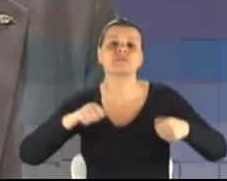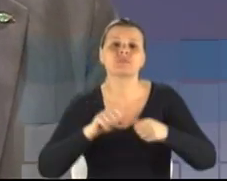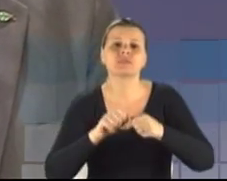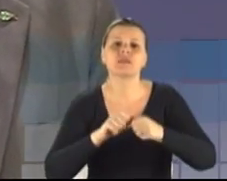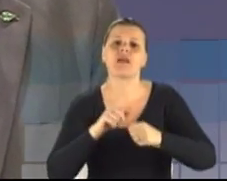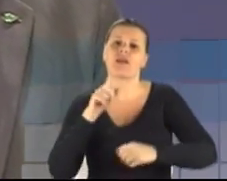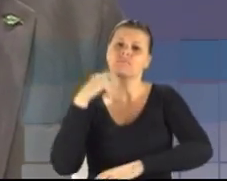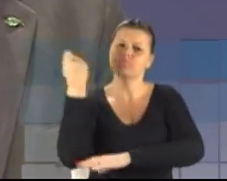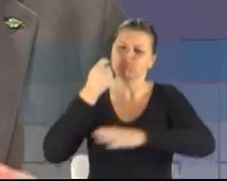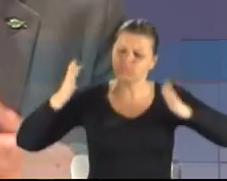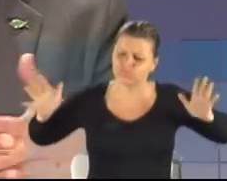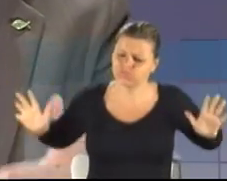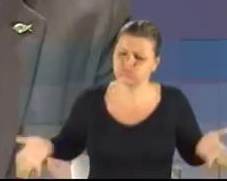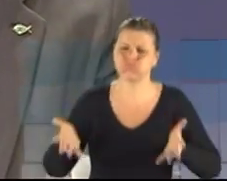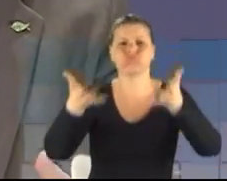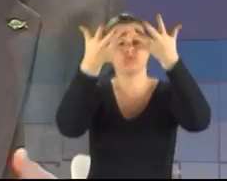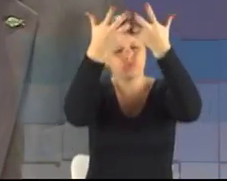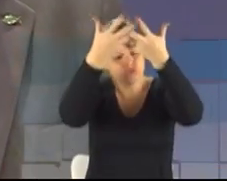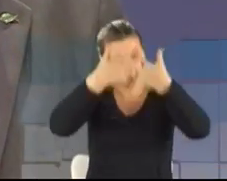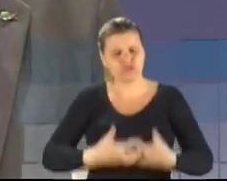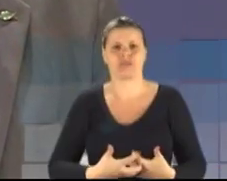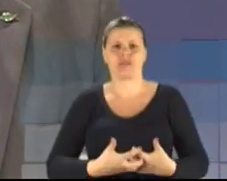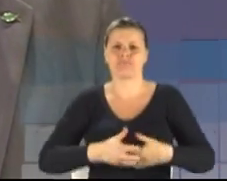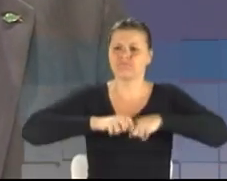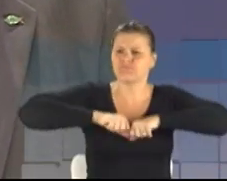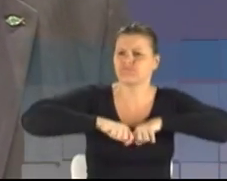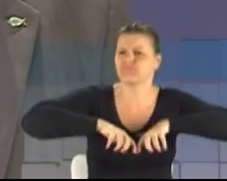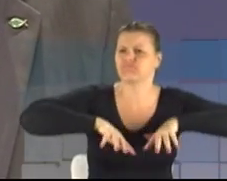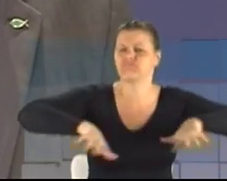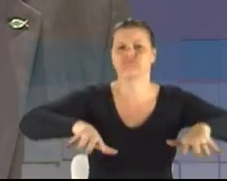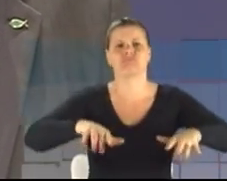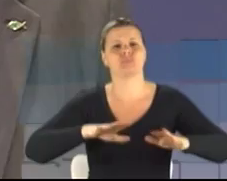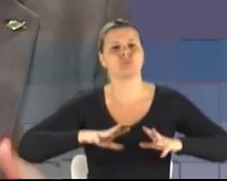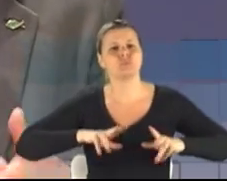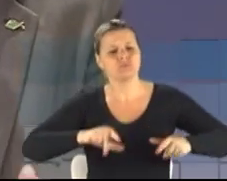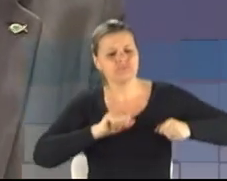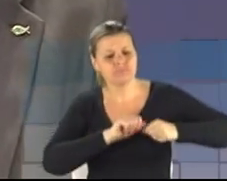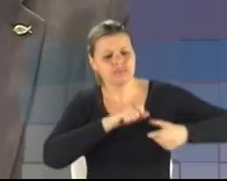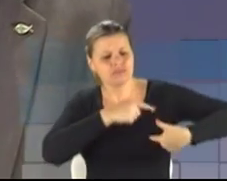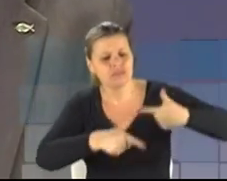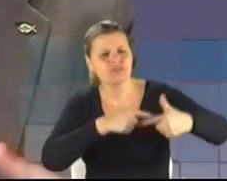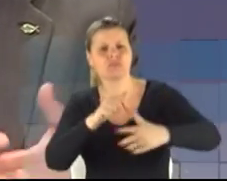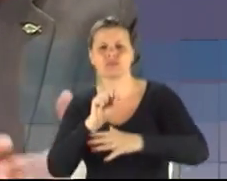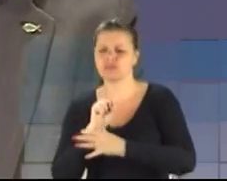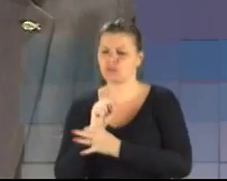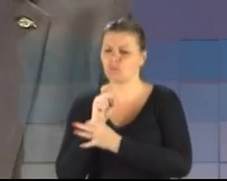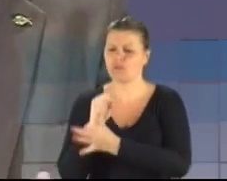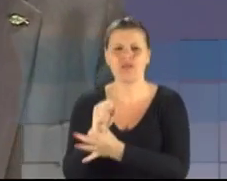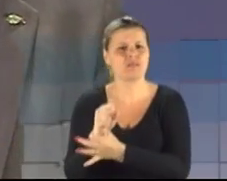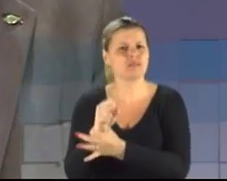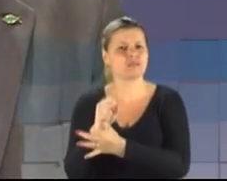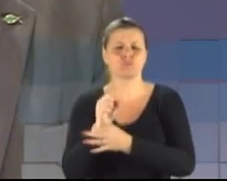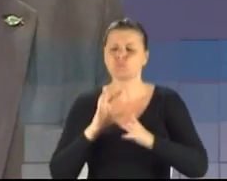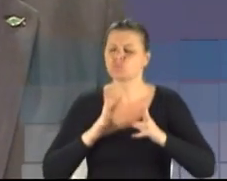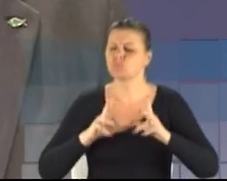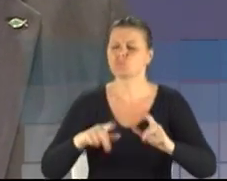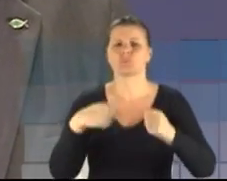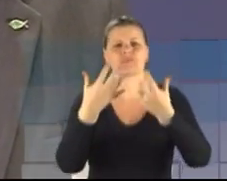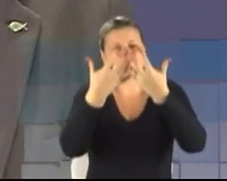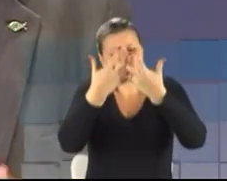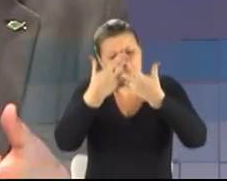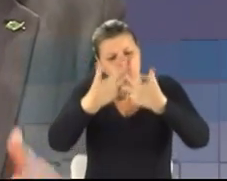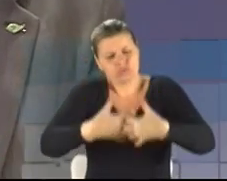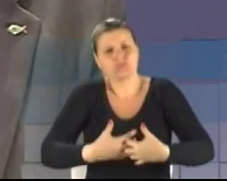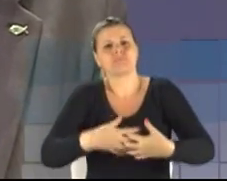funcionar, fazer a ponta funcionar. A prestação de serviço de segurança, ela tem que funcionar. Nós precisamos